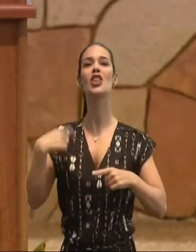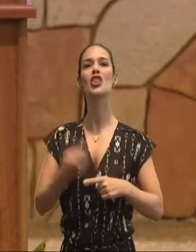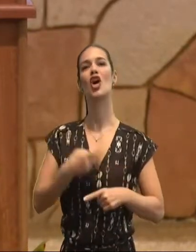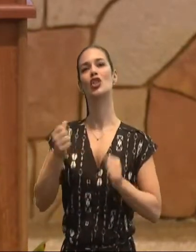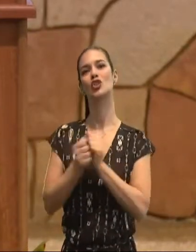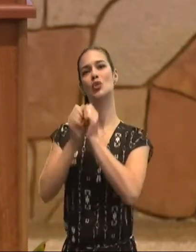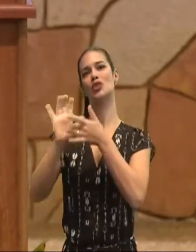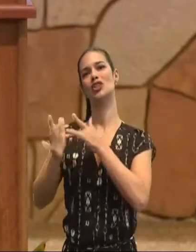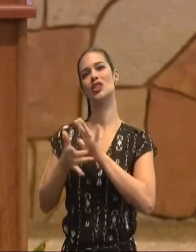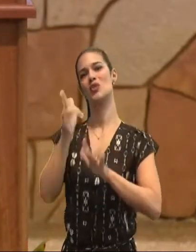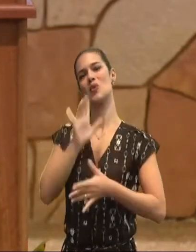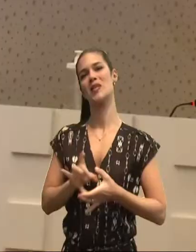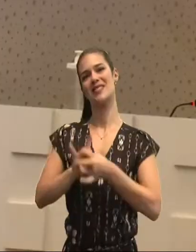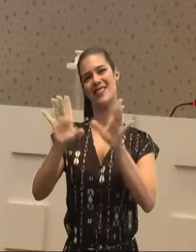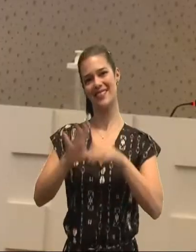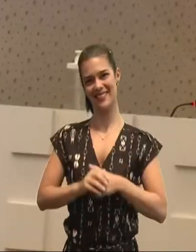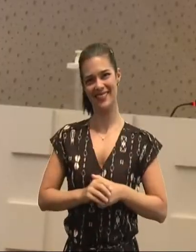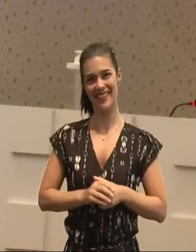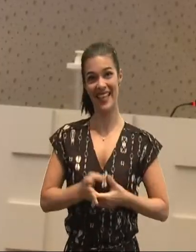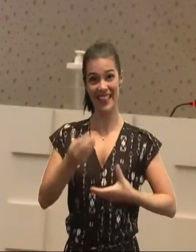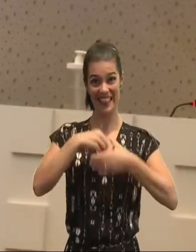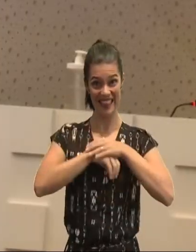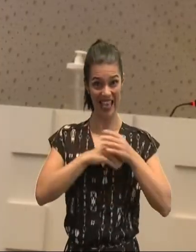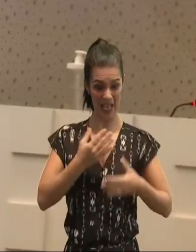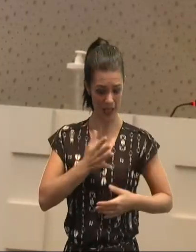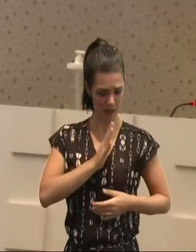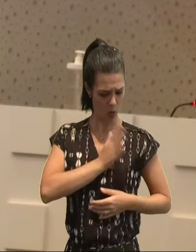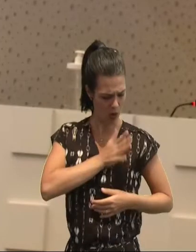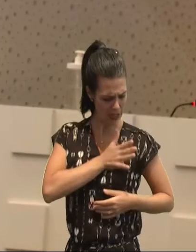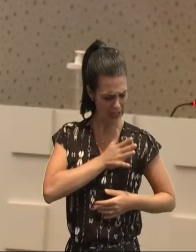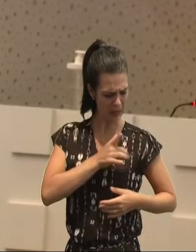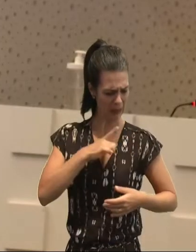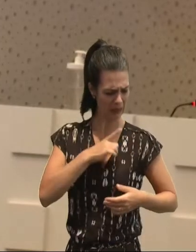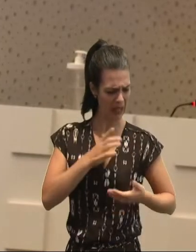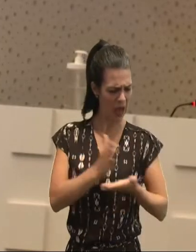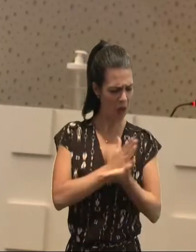aquilo, que está dentro de nós, e tenta nos afastar, de Deus,